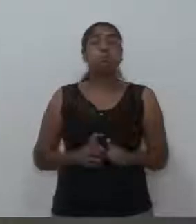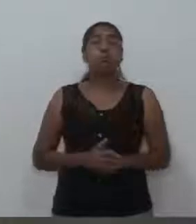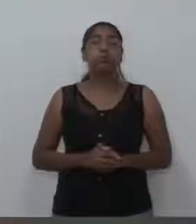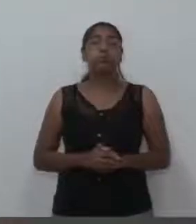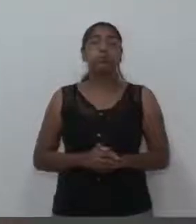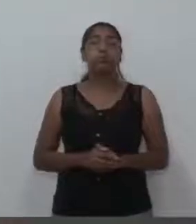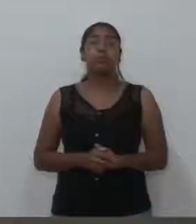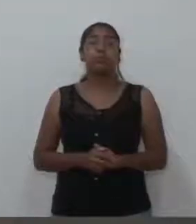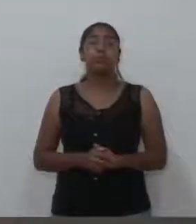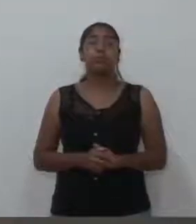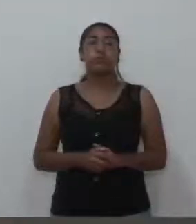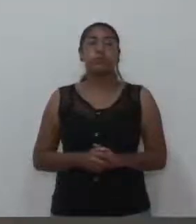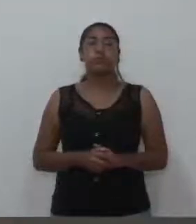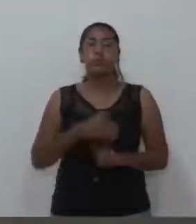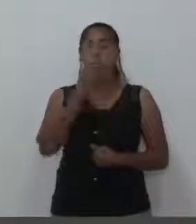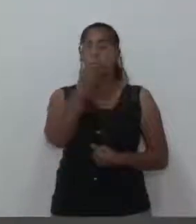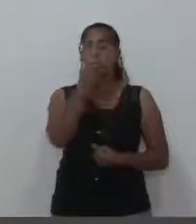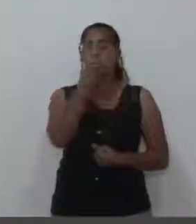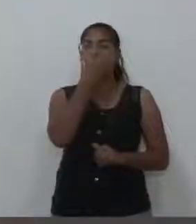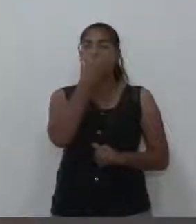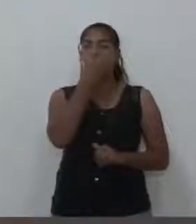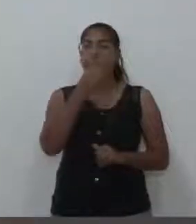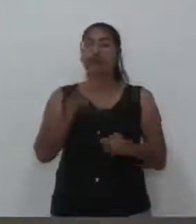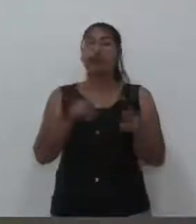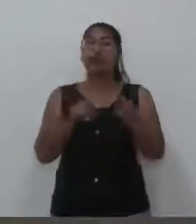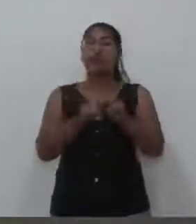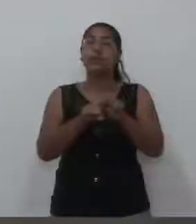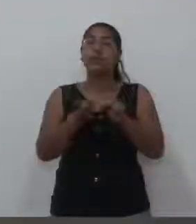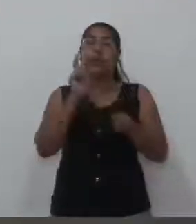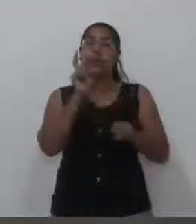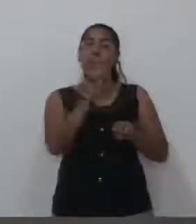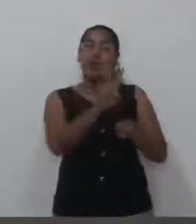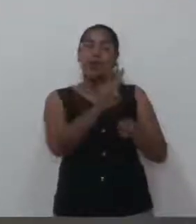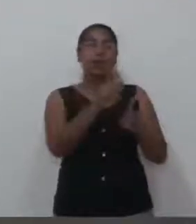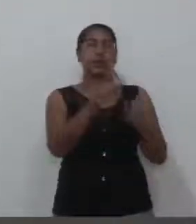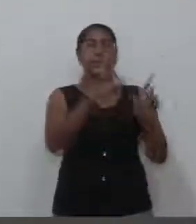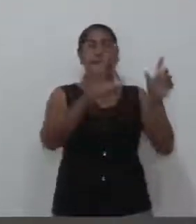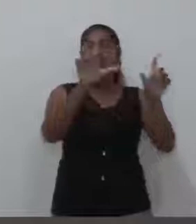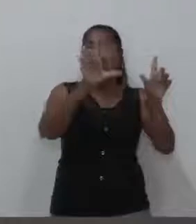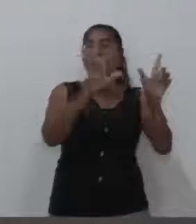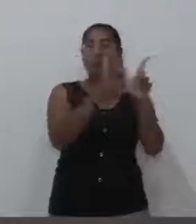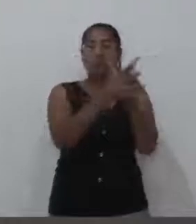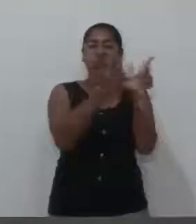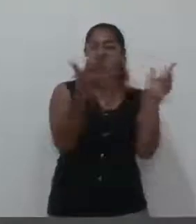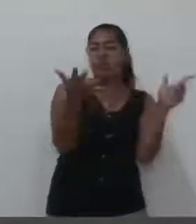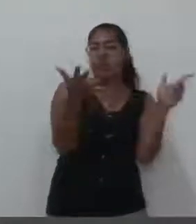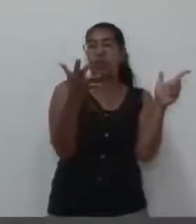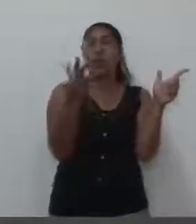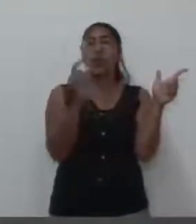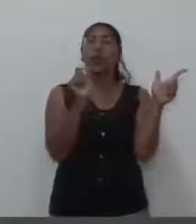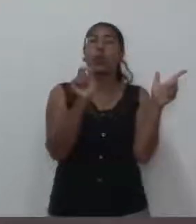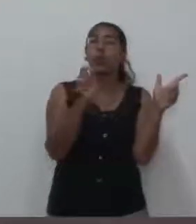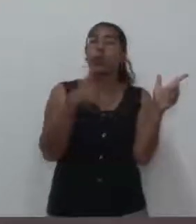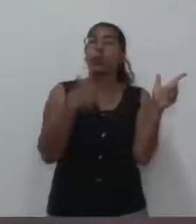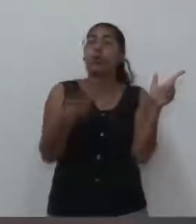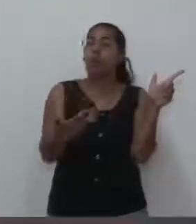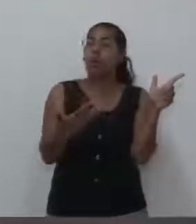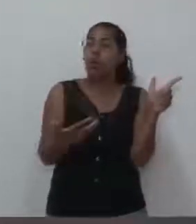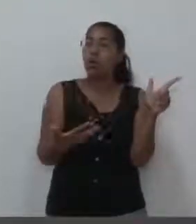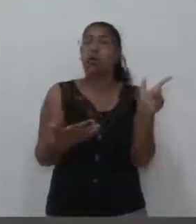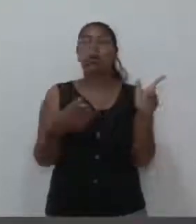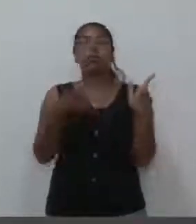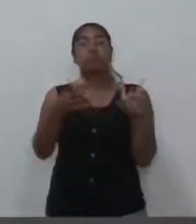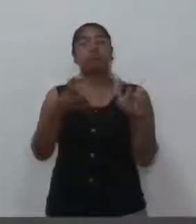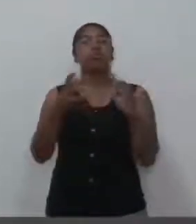Eu vi algumas coisas na imprensa, e quero aqui aproveitar para cumprimentar todos os bons jornalistas que